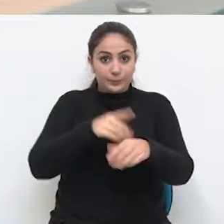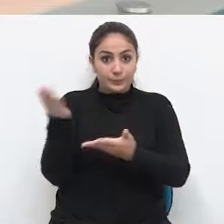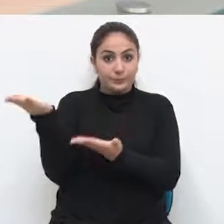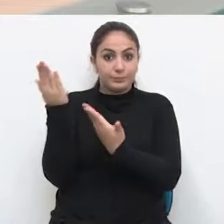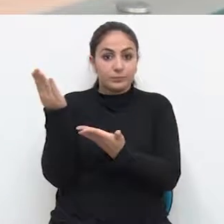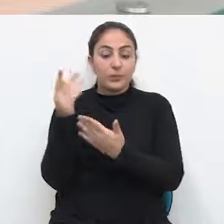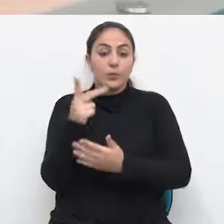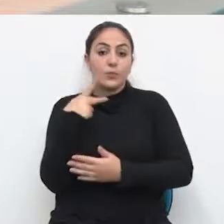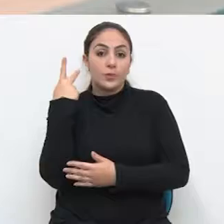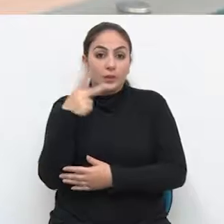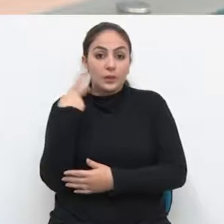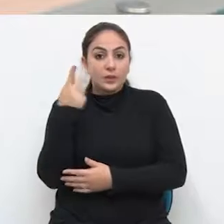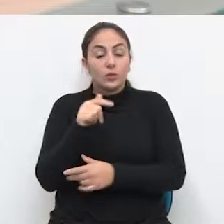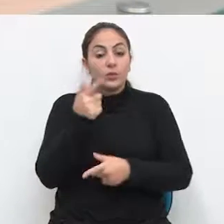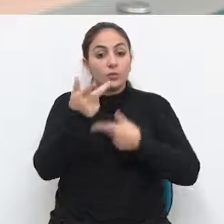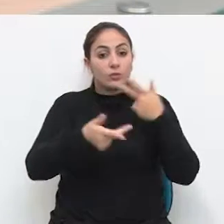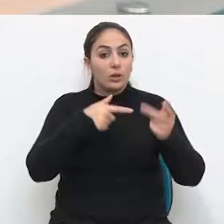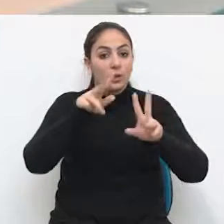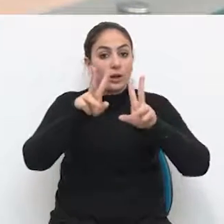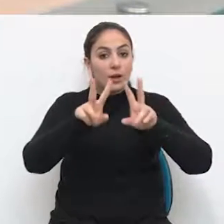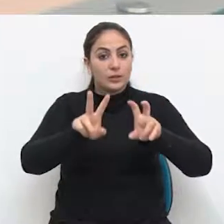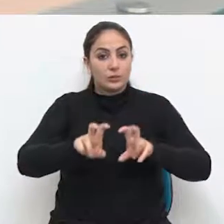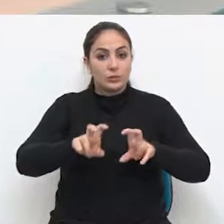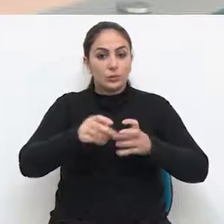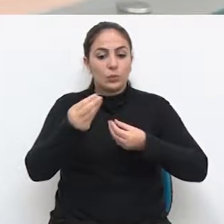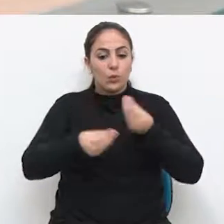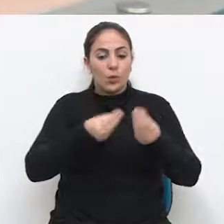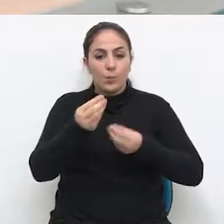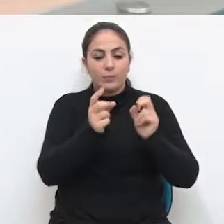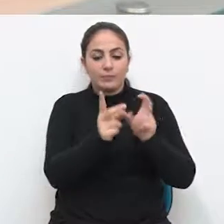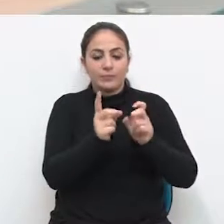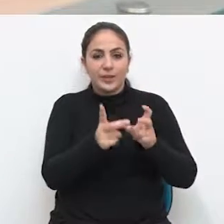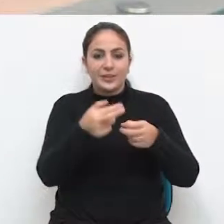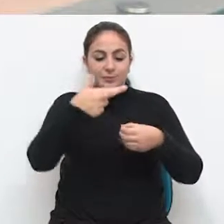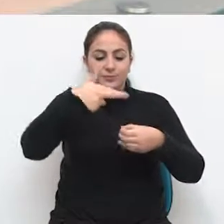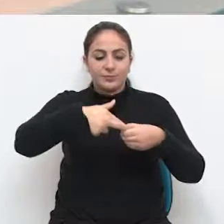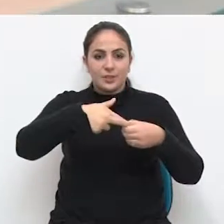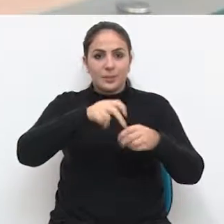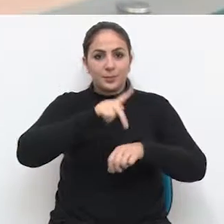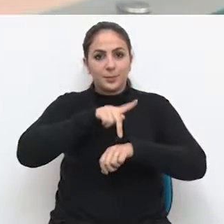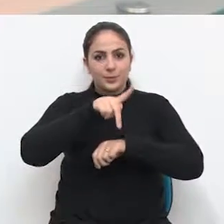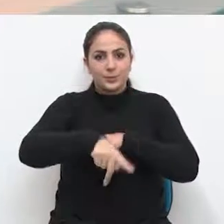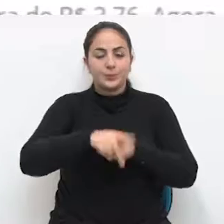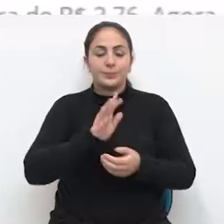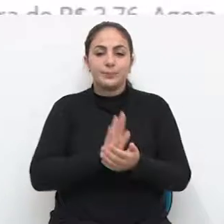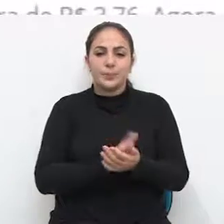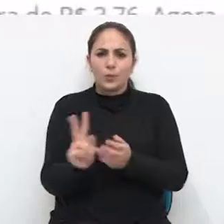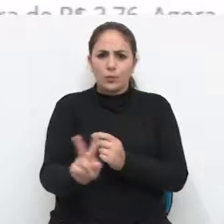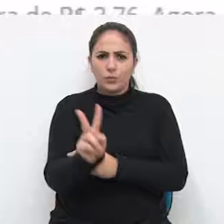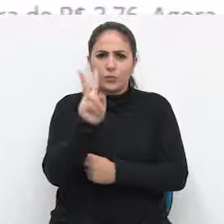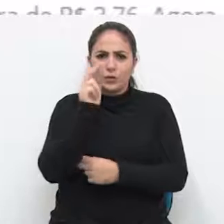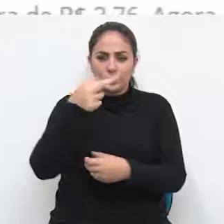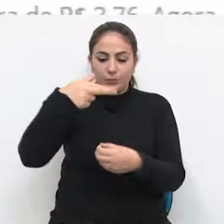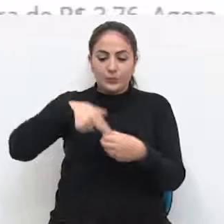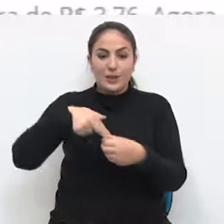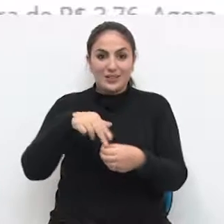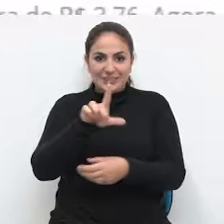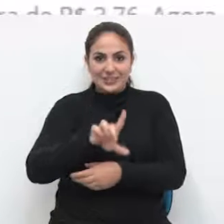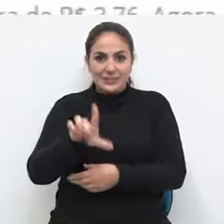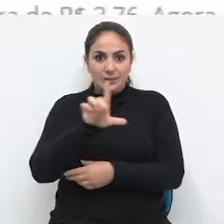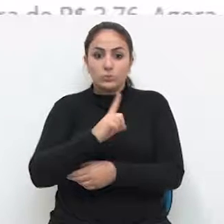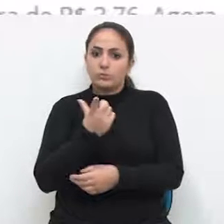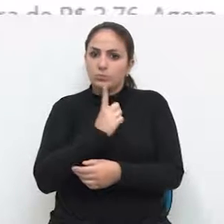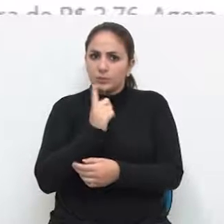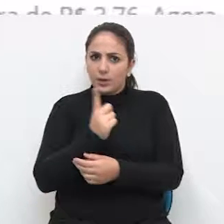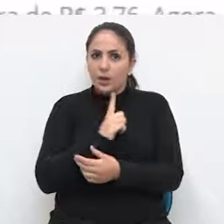plenária, o PDTista destacou questões como o comércio de combustíveis em Passso Fundo. O valor do litro da